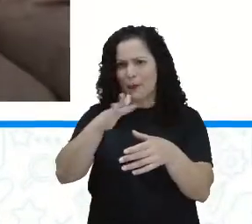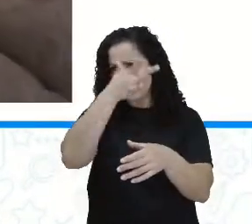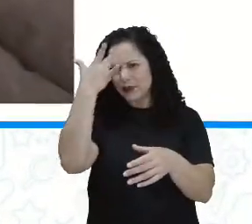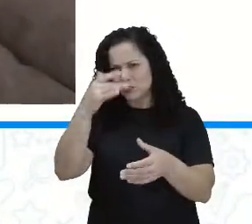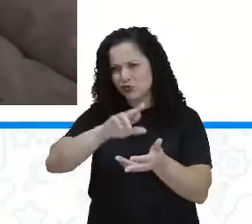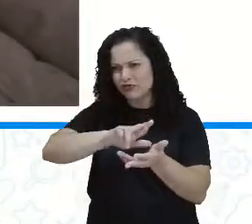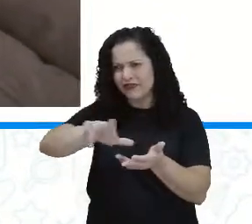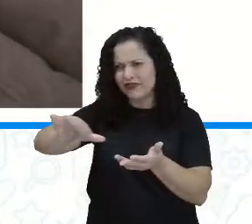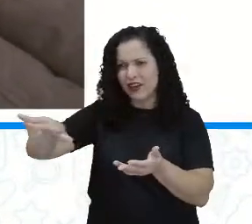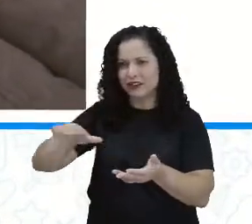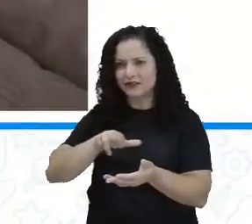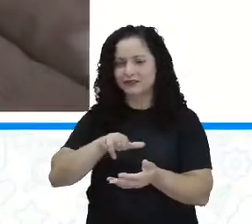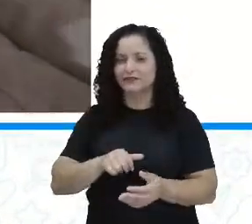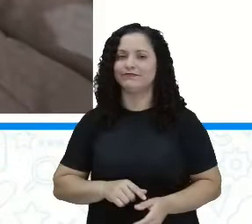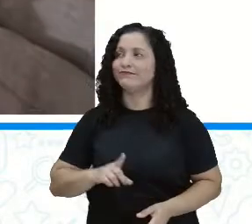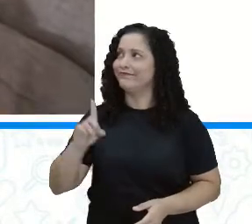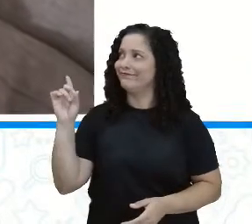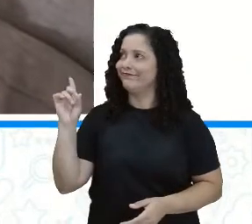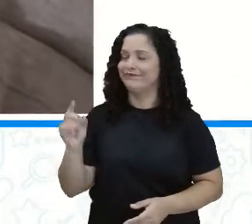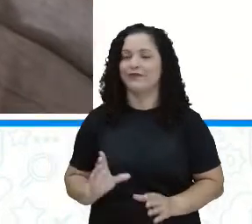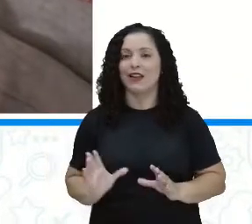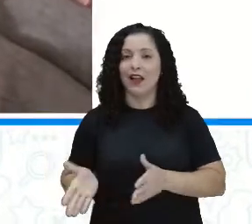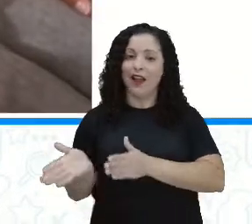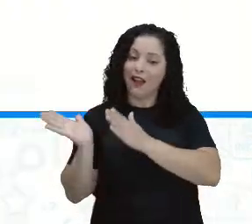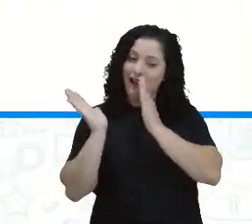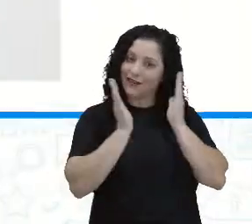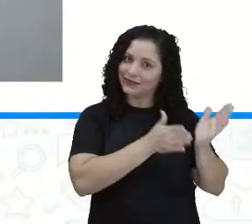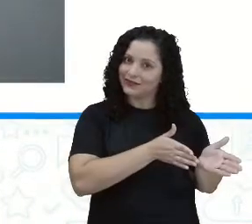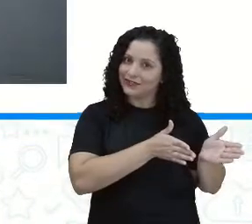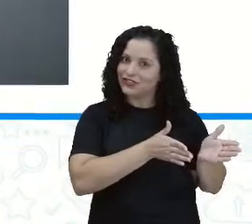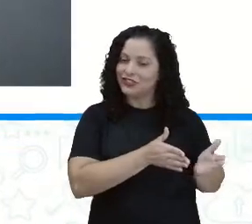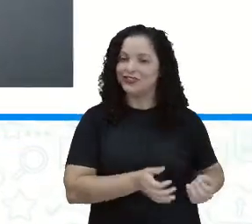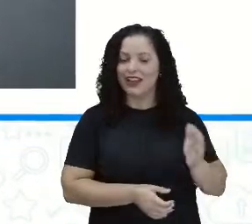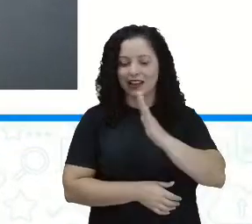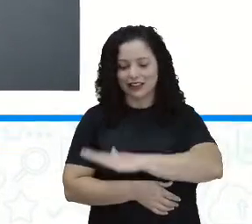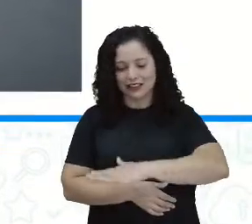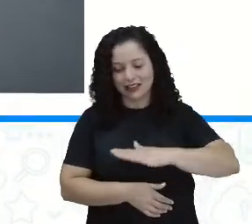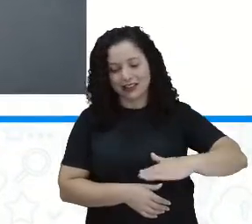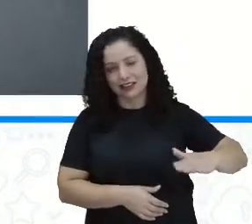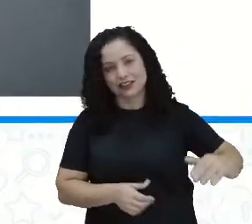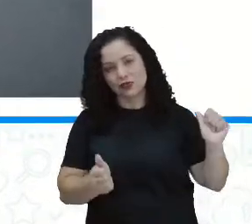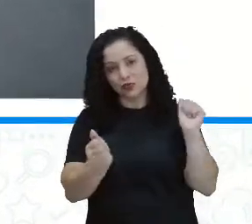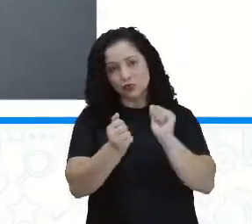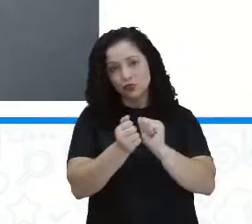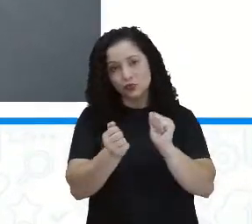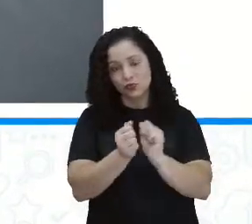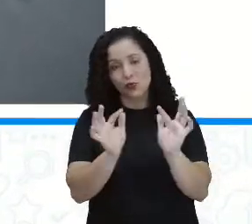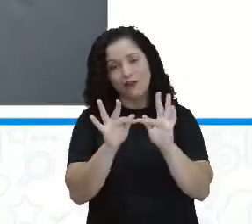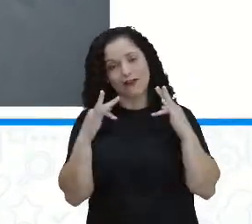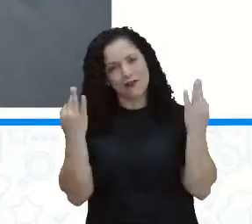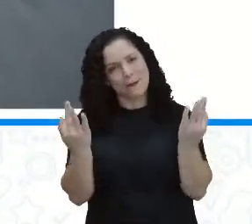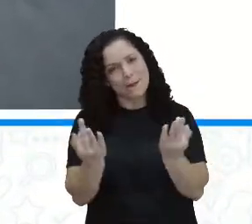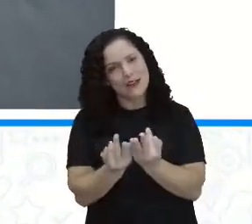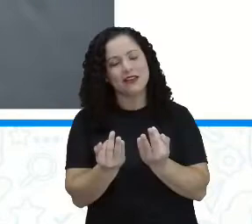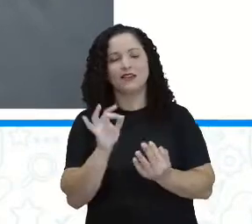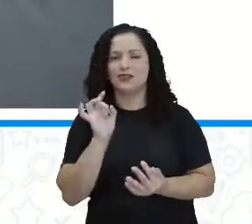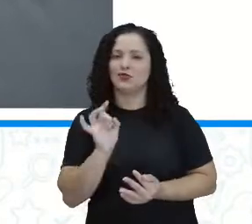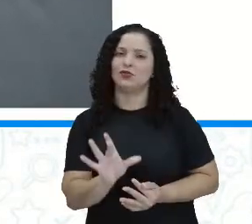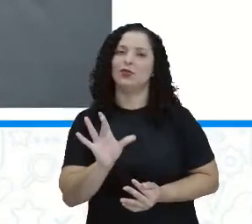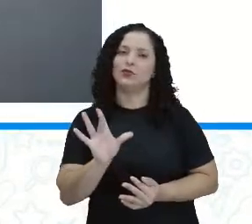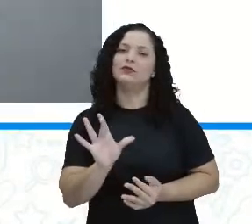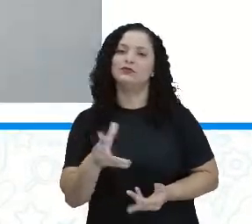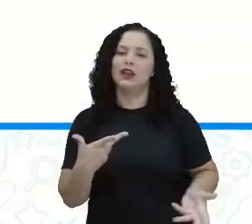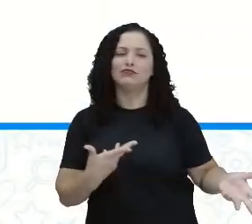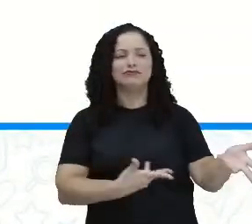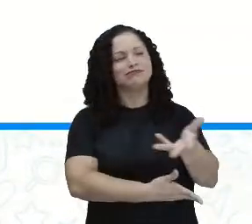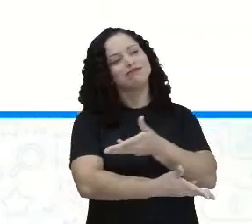eu mostrei aí nas imagens das crianças, com a família. Uns momentos aí de interação com